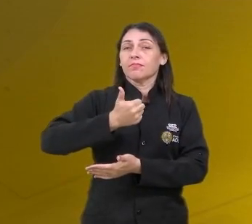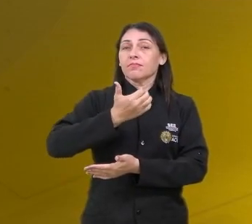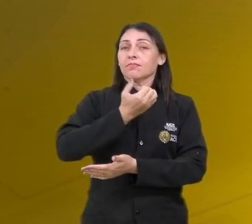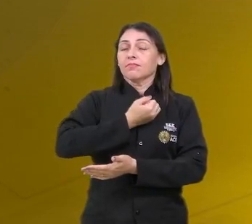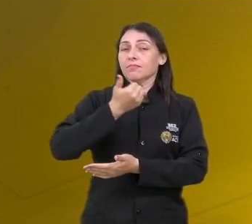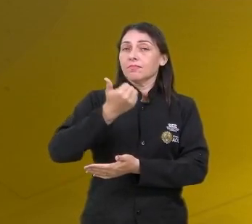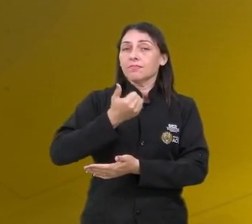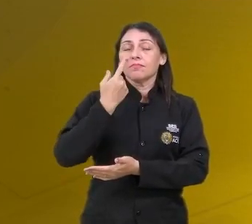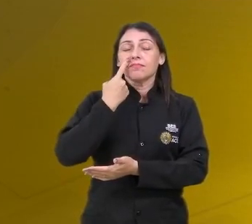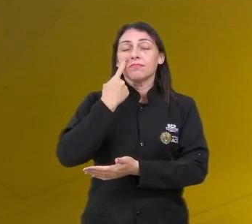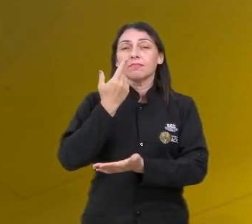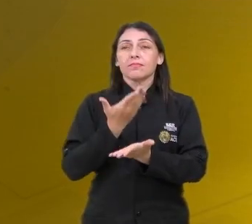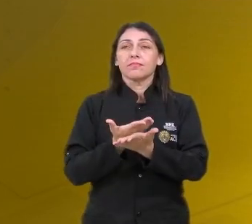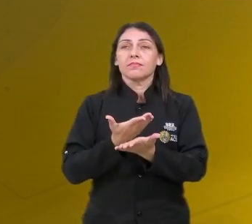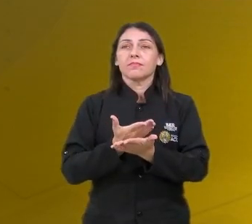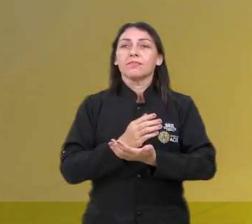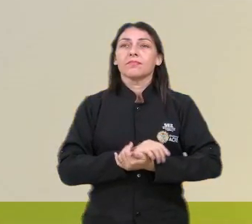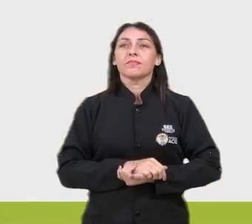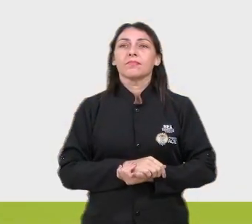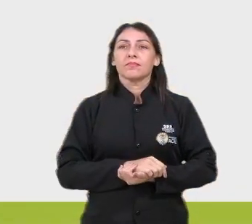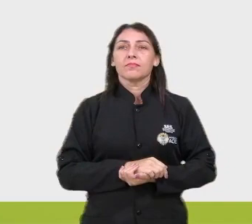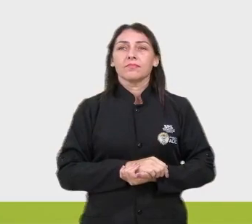Acompanhe comigo essa aula, vamos lá.